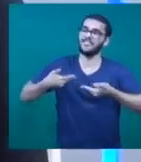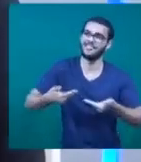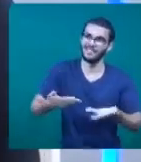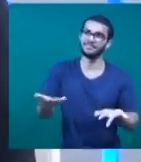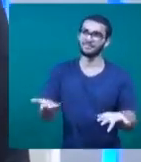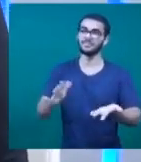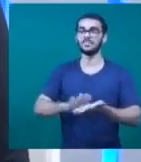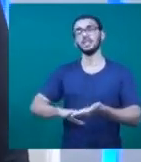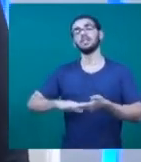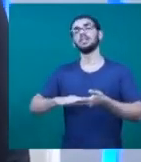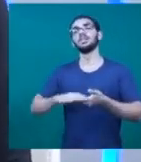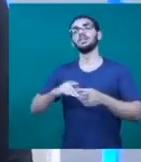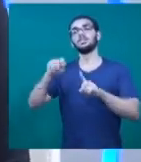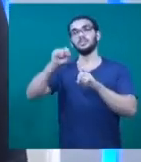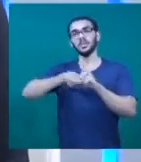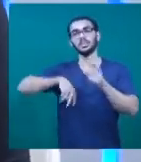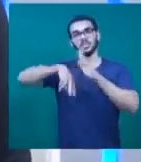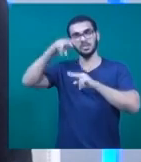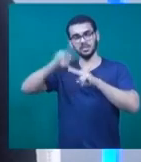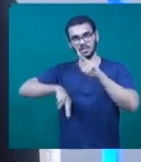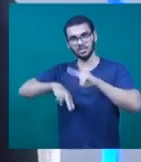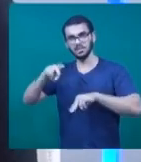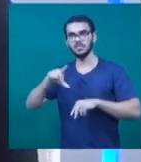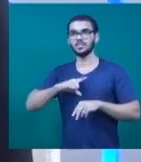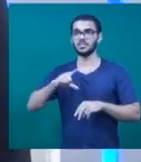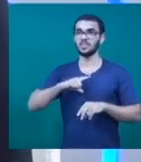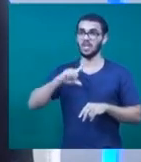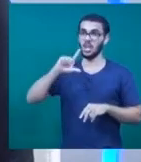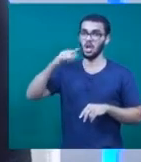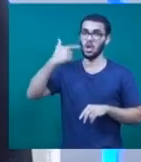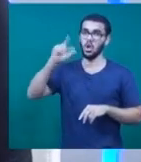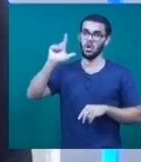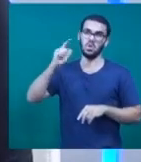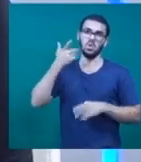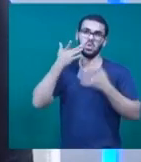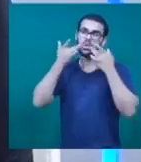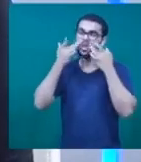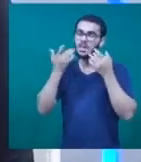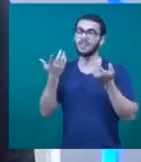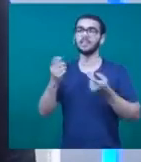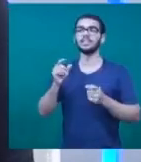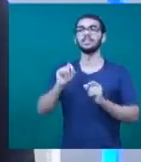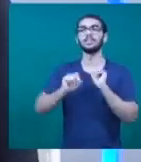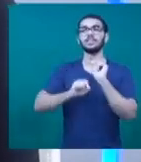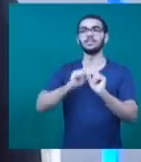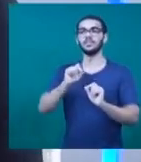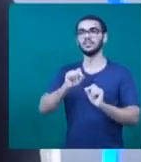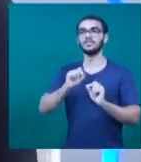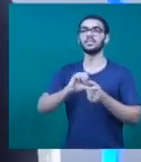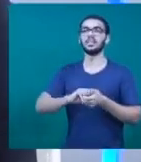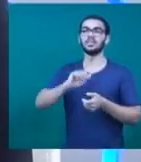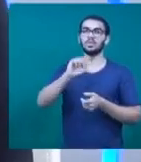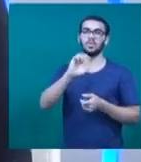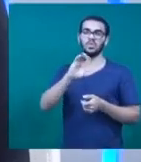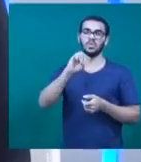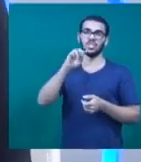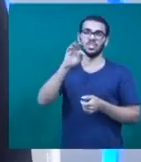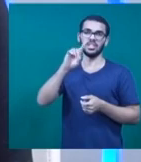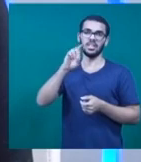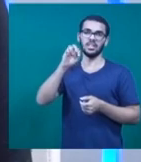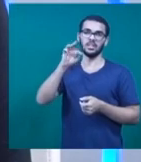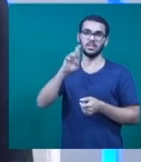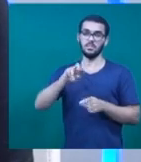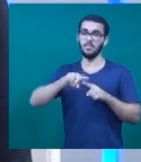No mês que vem, agora em junho, a gente vai trazer outro espetáculo do grupo, na Escola Livre, que é o Por de Dentro. Mas também, em breve, a gente pretende